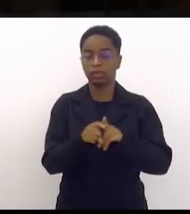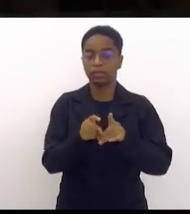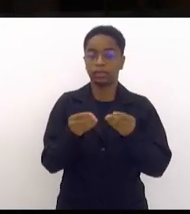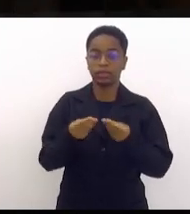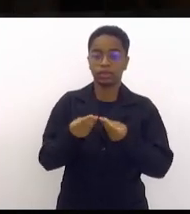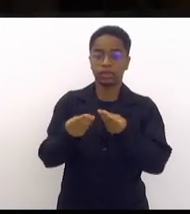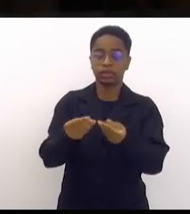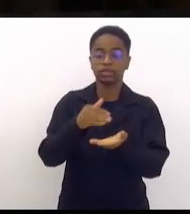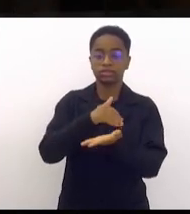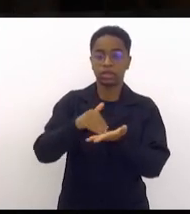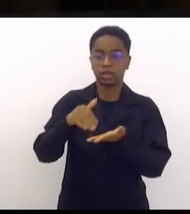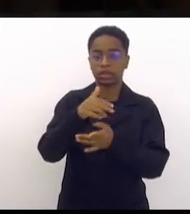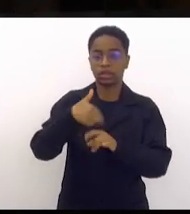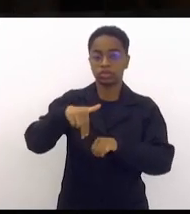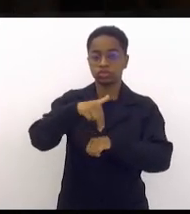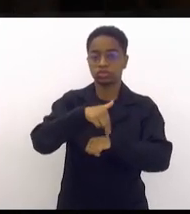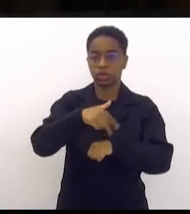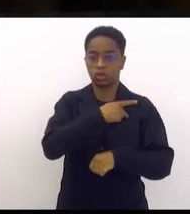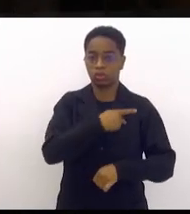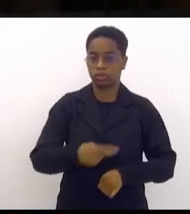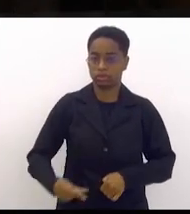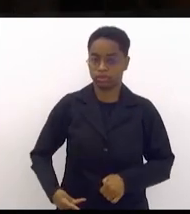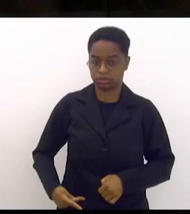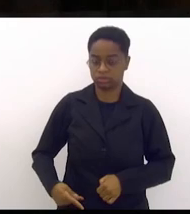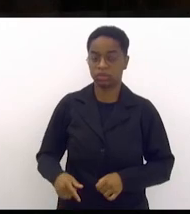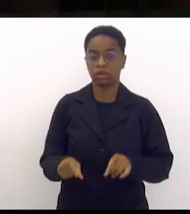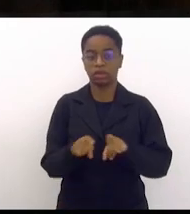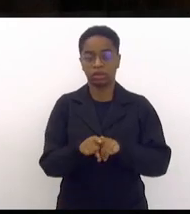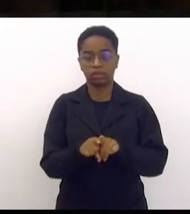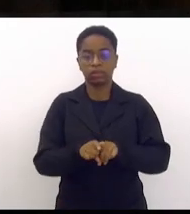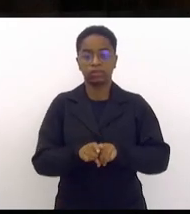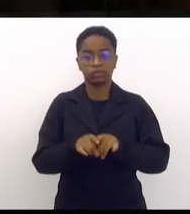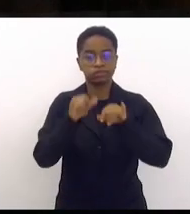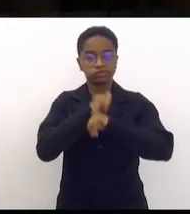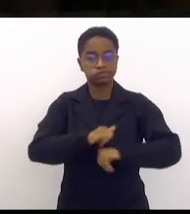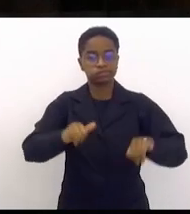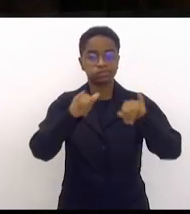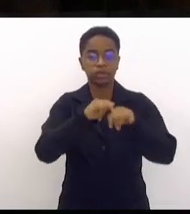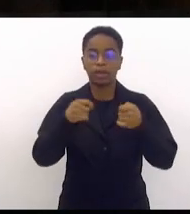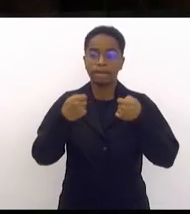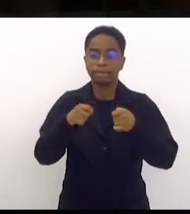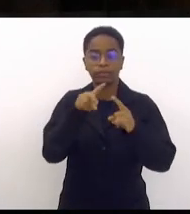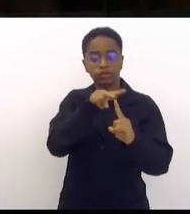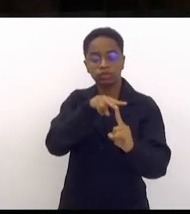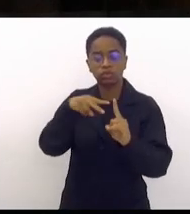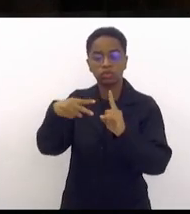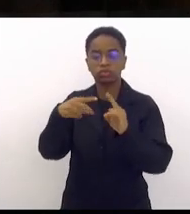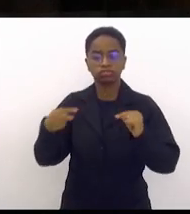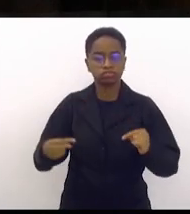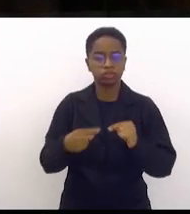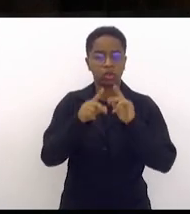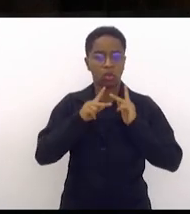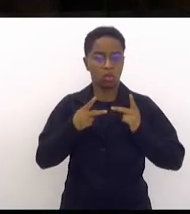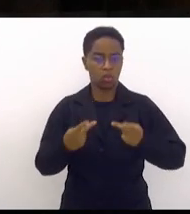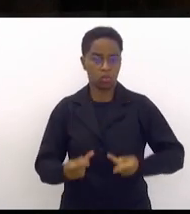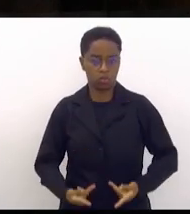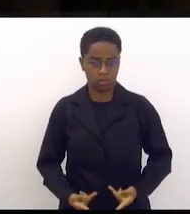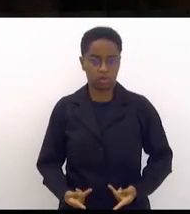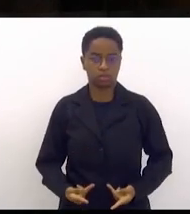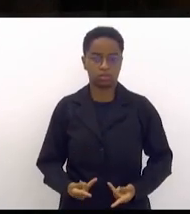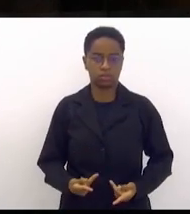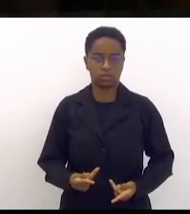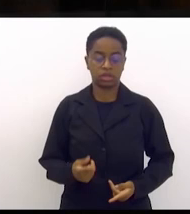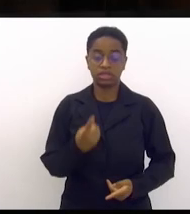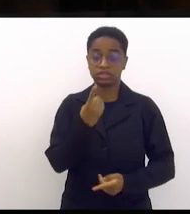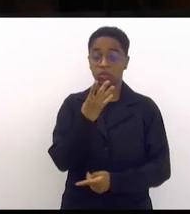Secretaria Nacional da Presidência da República, reivindicando um olhar humanizado para mais de